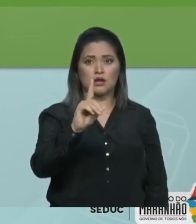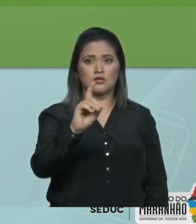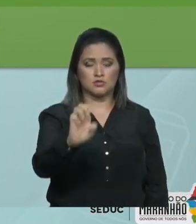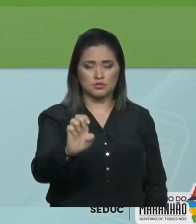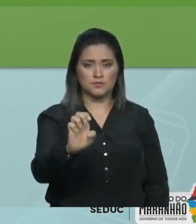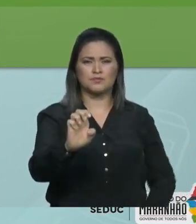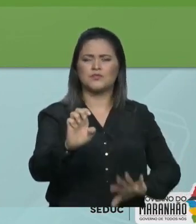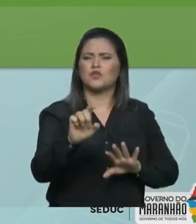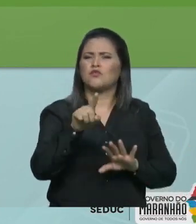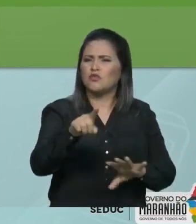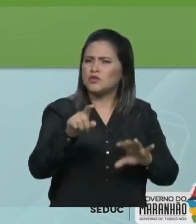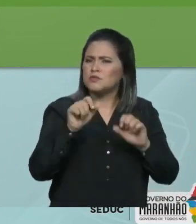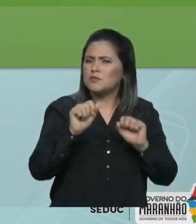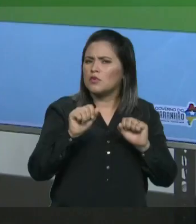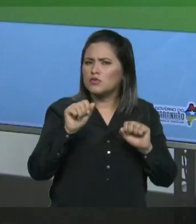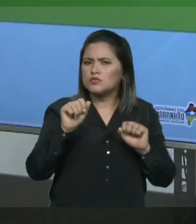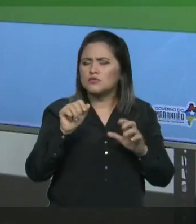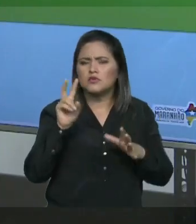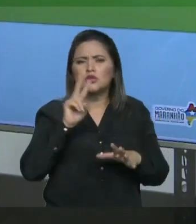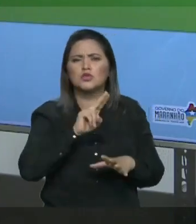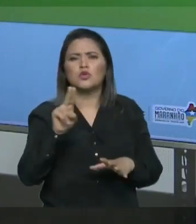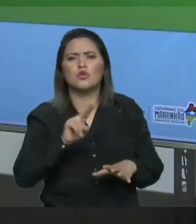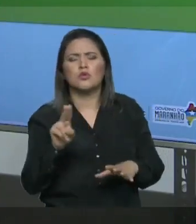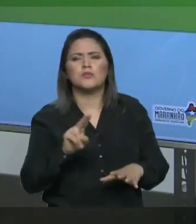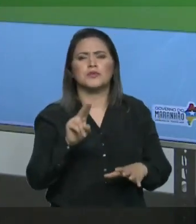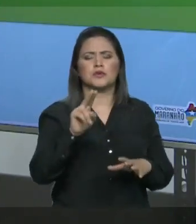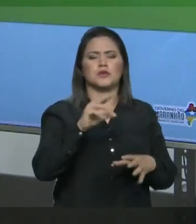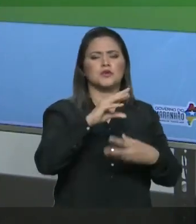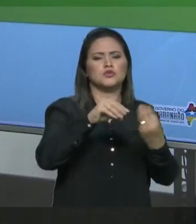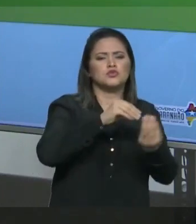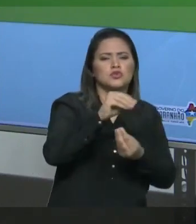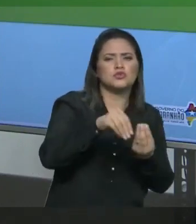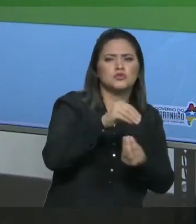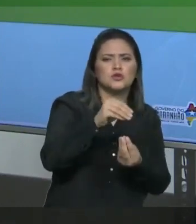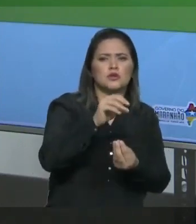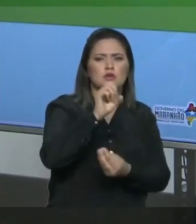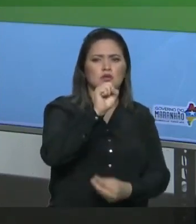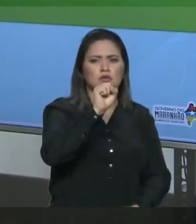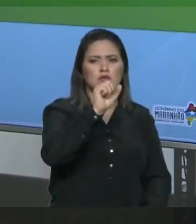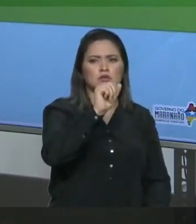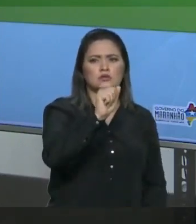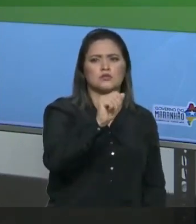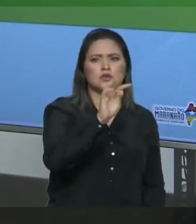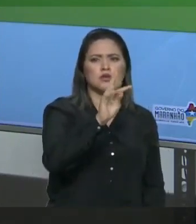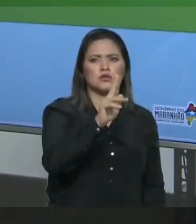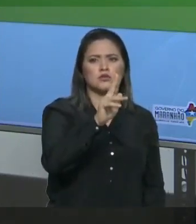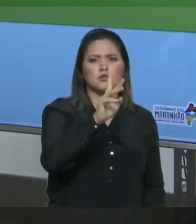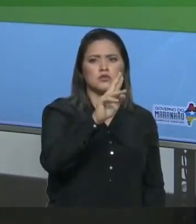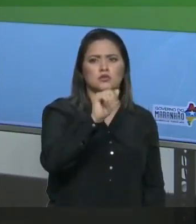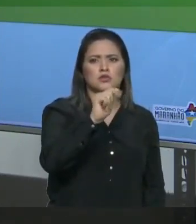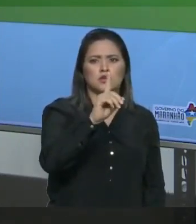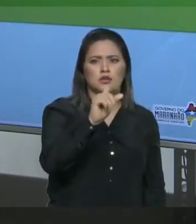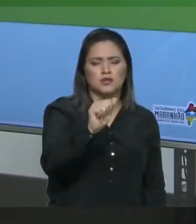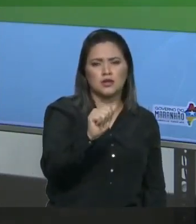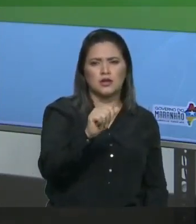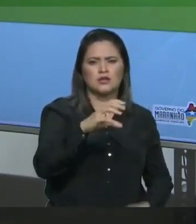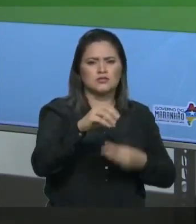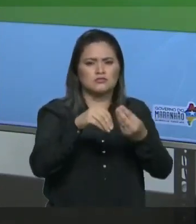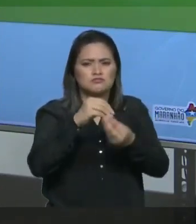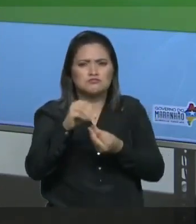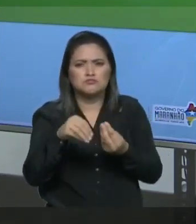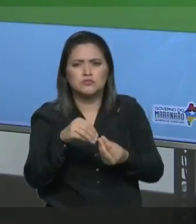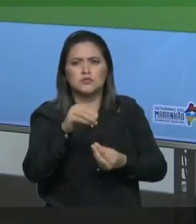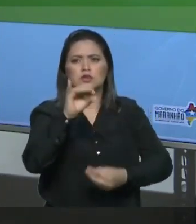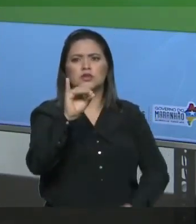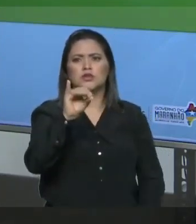solução insaturada, solução saturada, solução supersaturada É essa classificação da solução